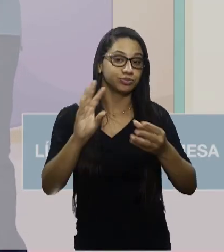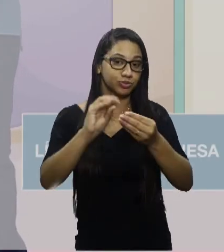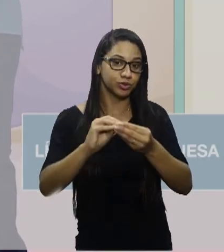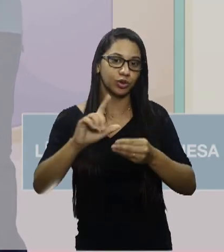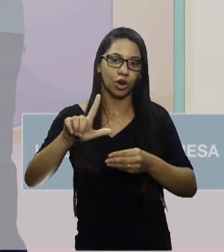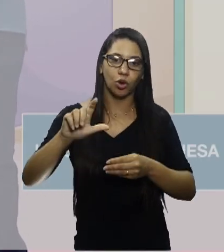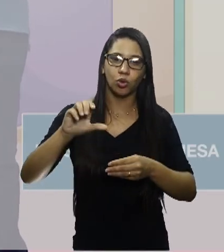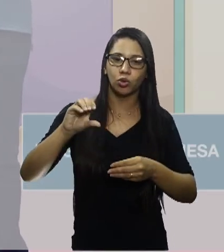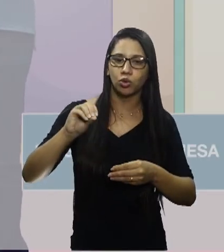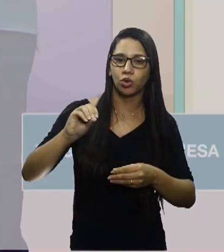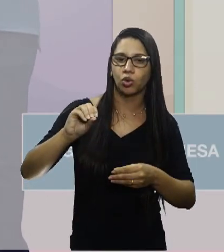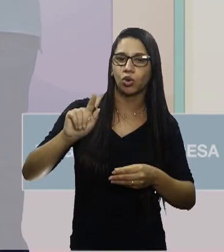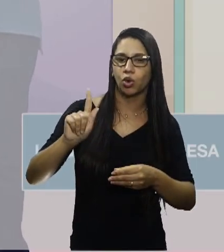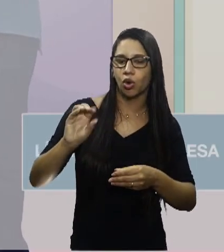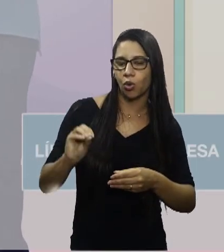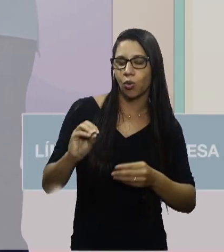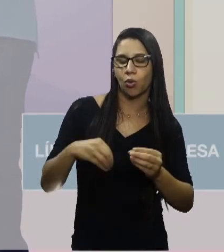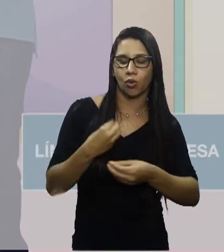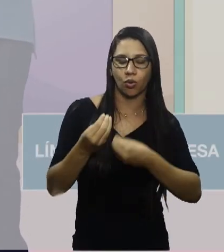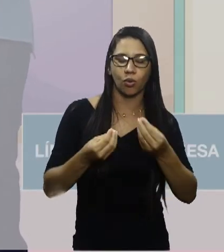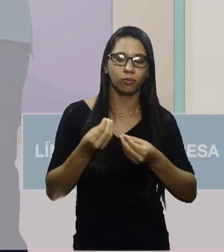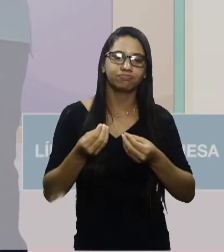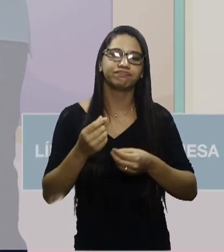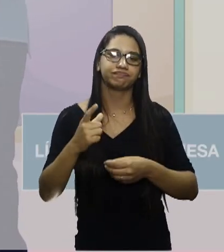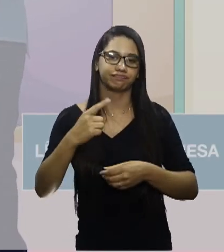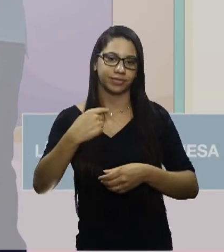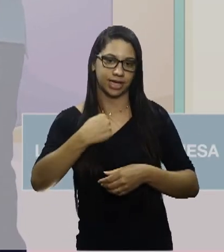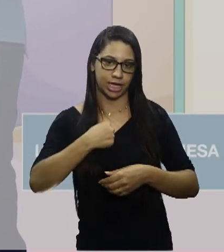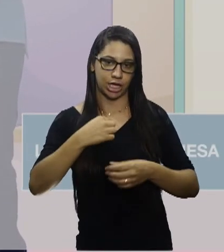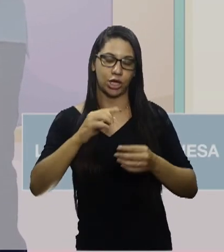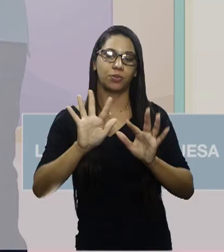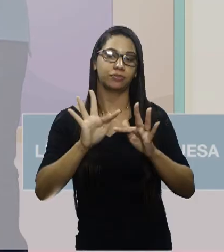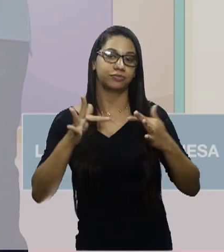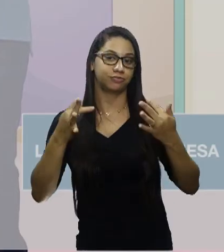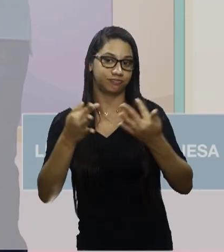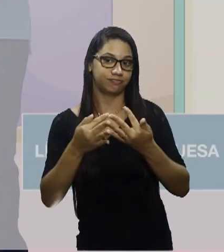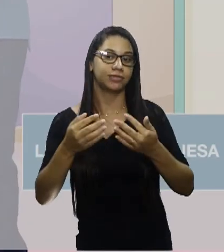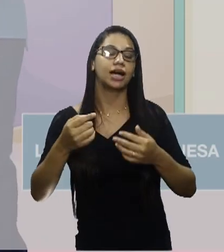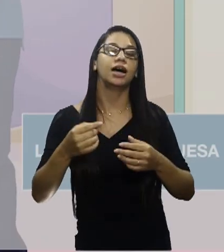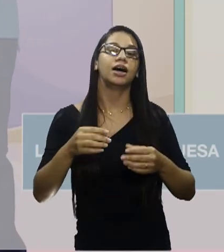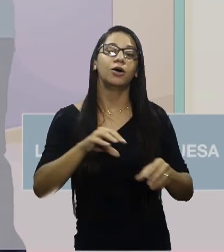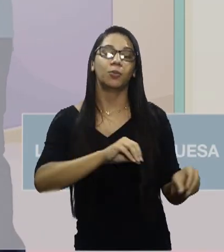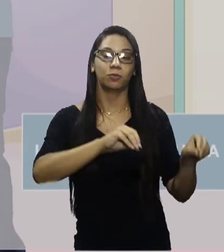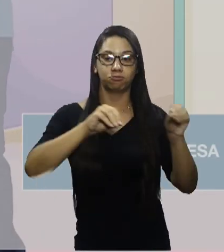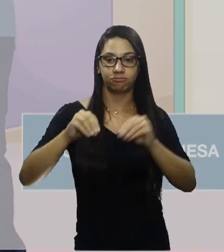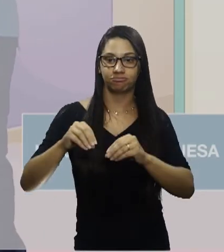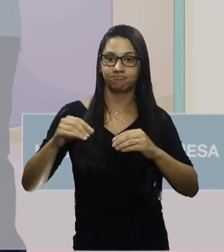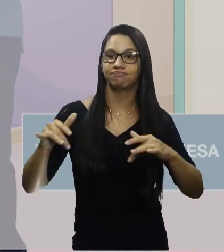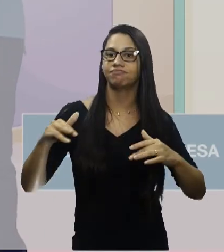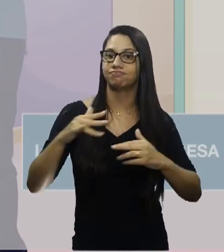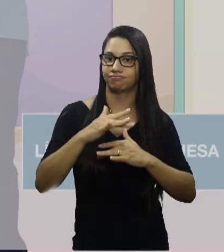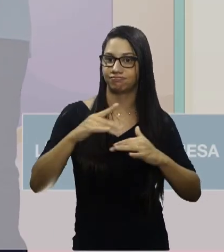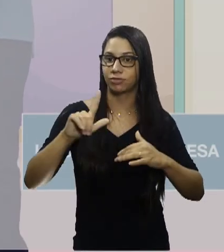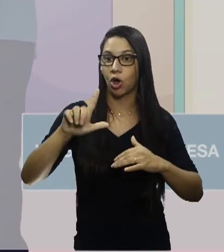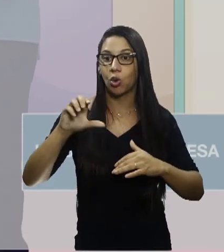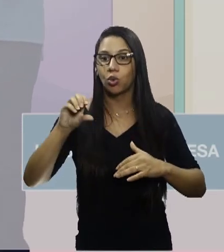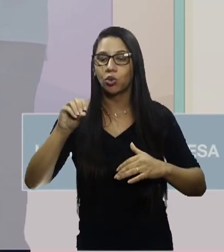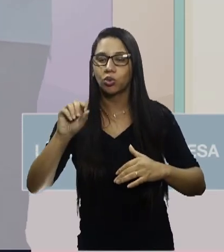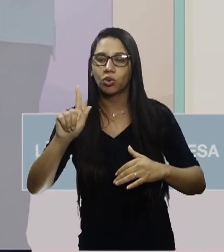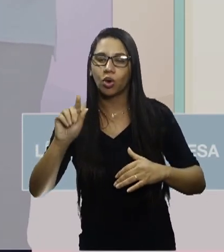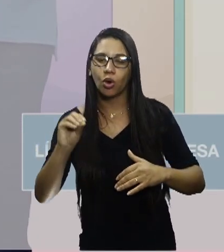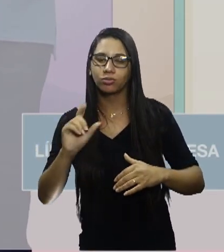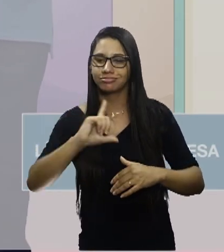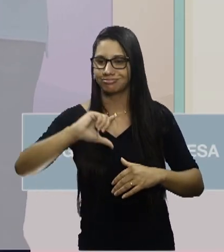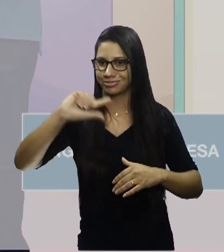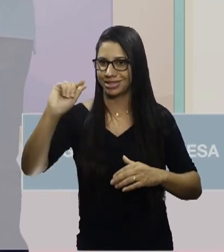logo. Então, como é que fica? Eu e minha família vamos mudar de cidade, logo terei de sair